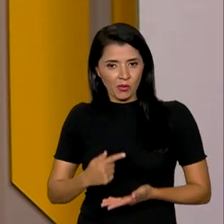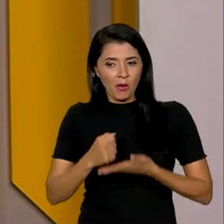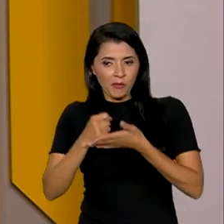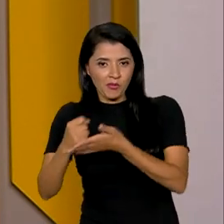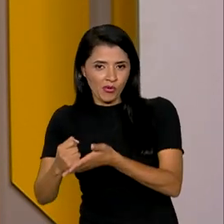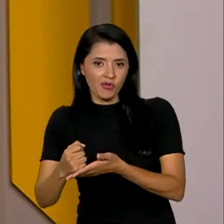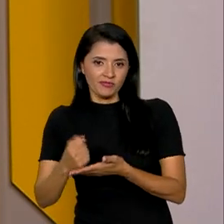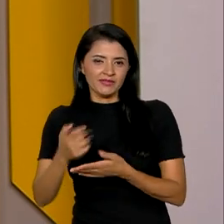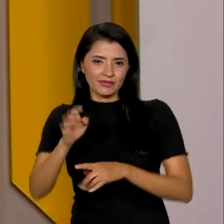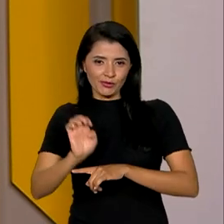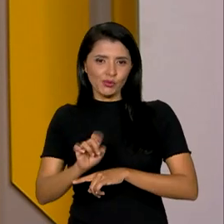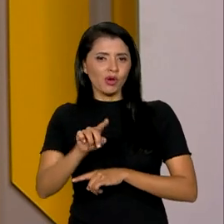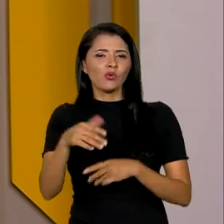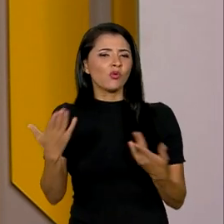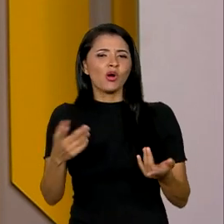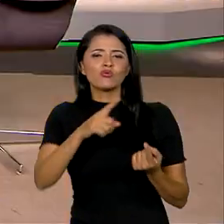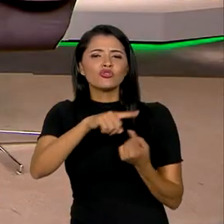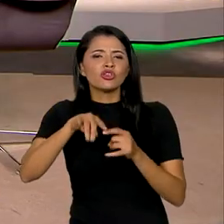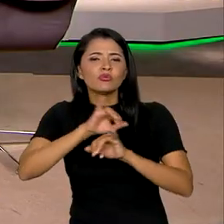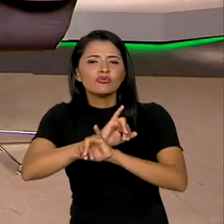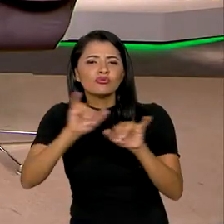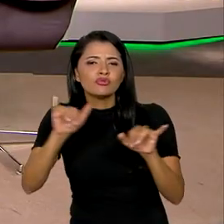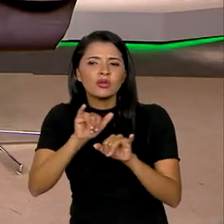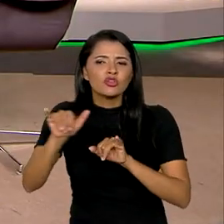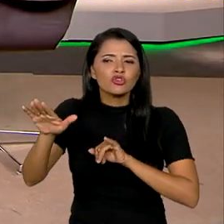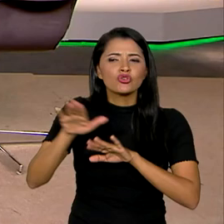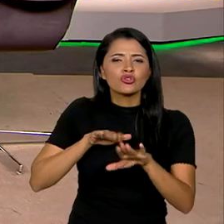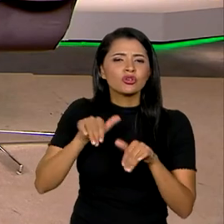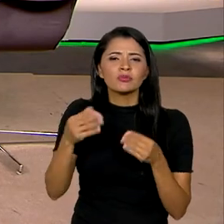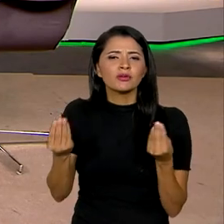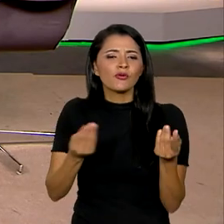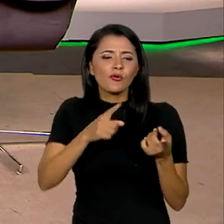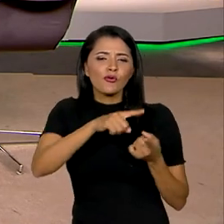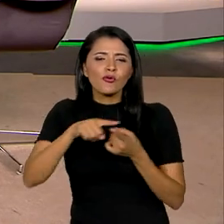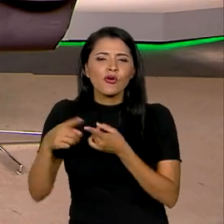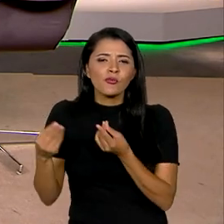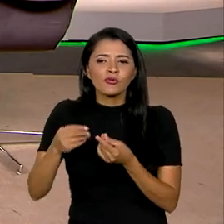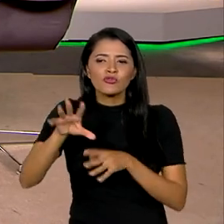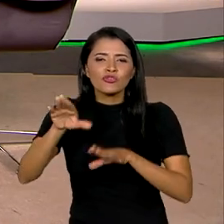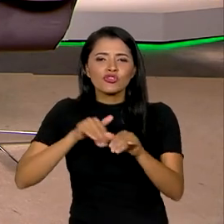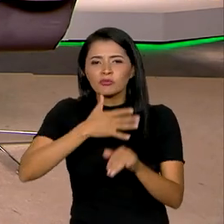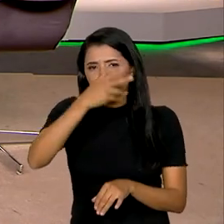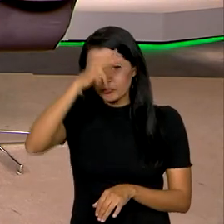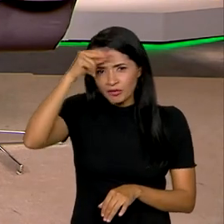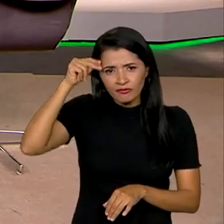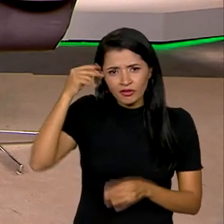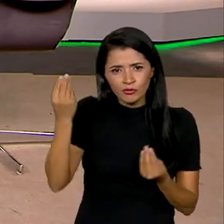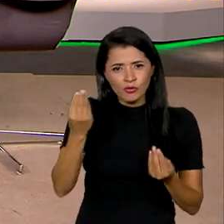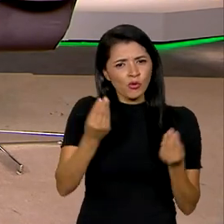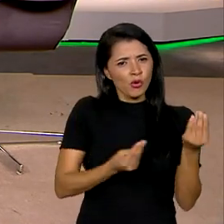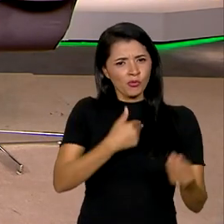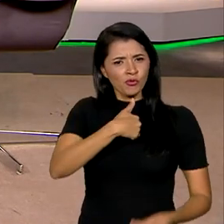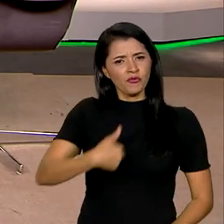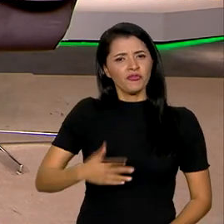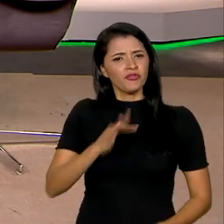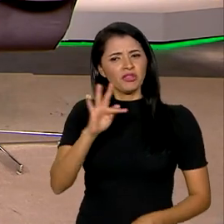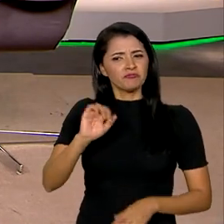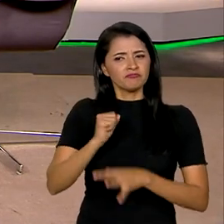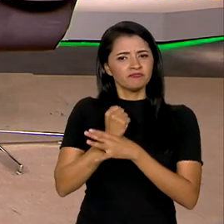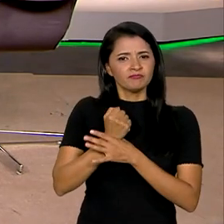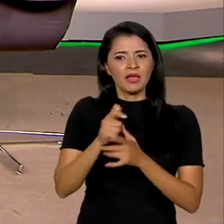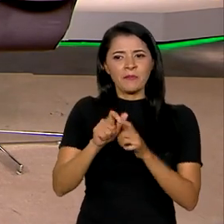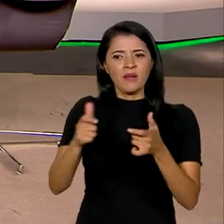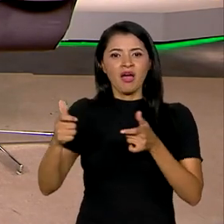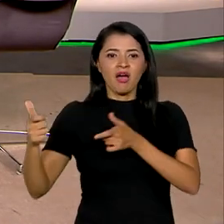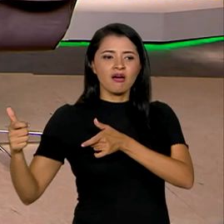que tipo de divulgação é feita, que tipo de chamamento é feito aos prefeitos? Como é que o governo federal garante, assim, a